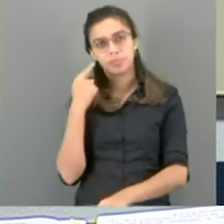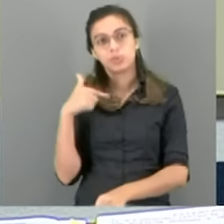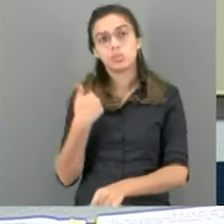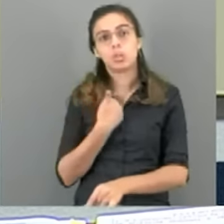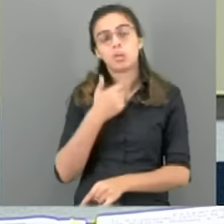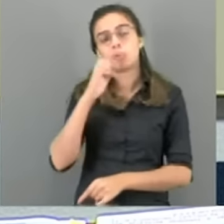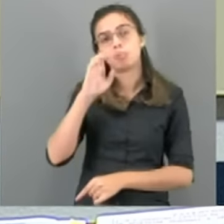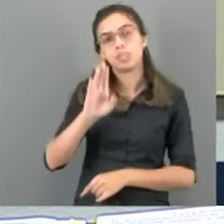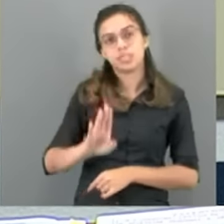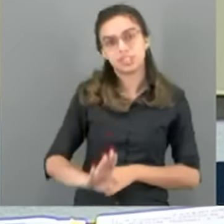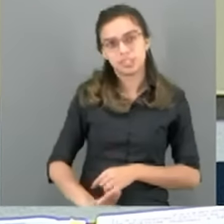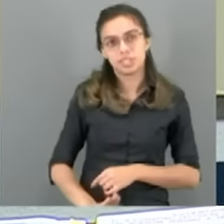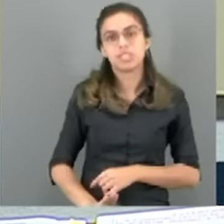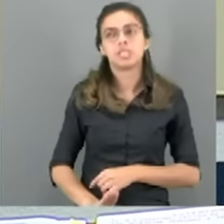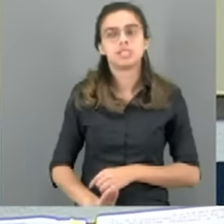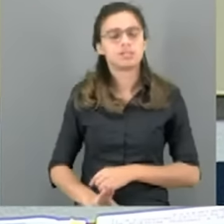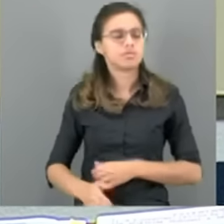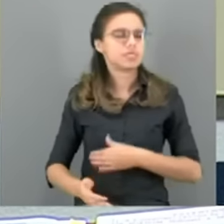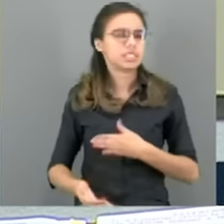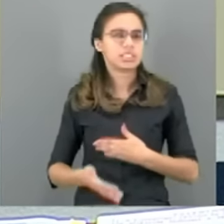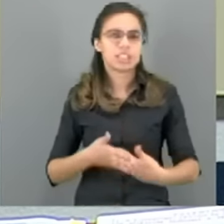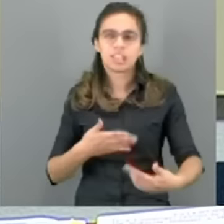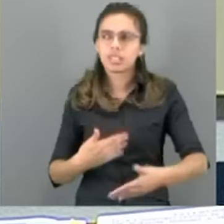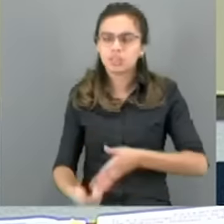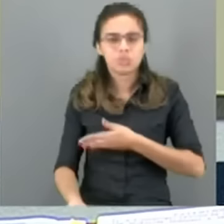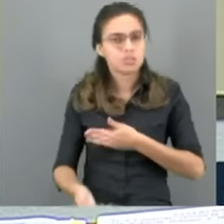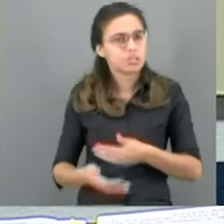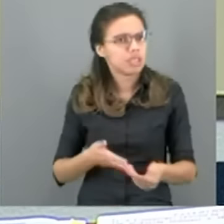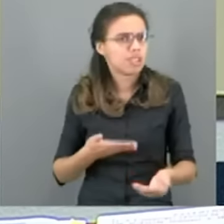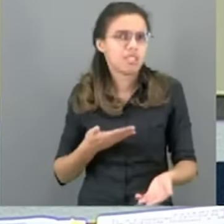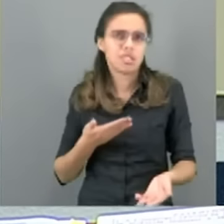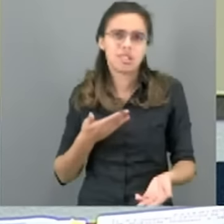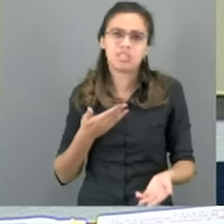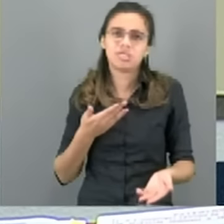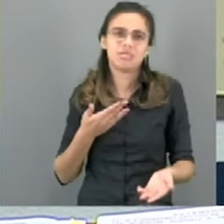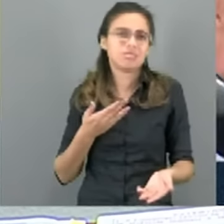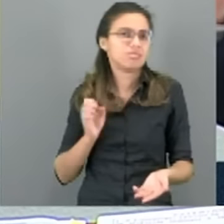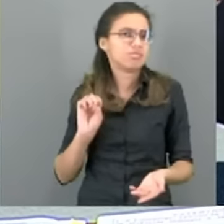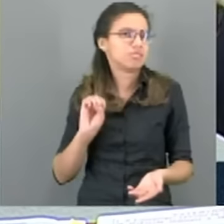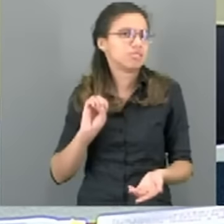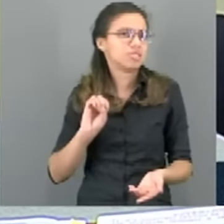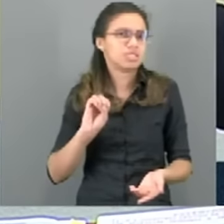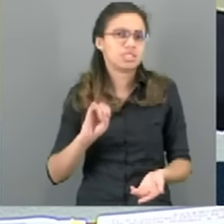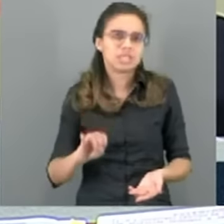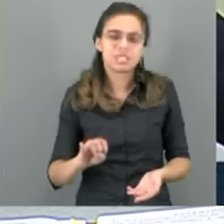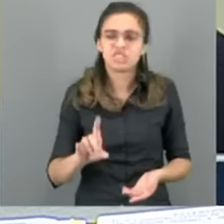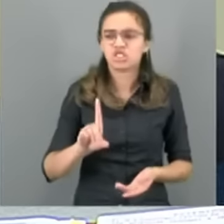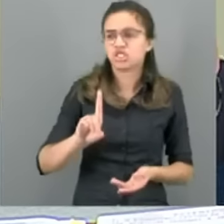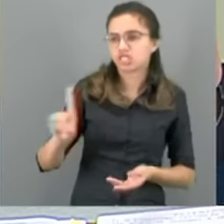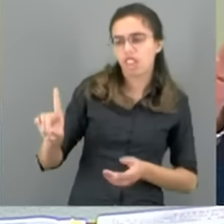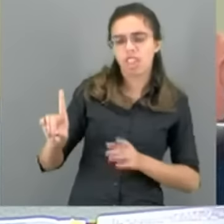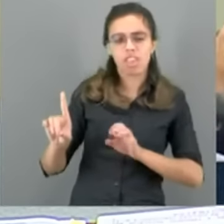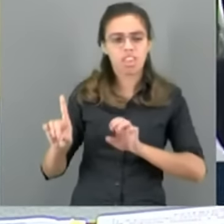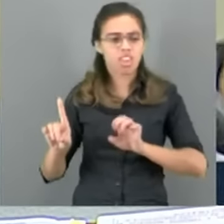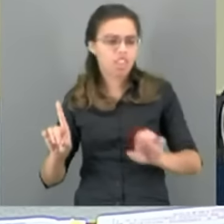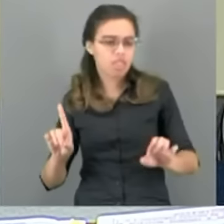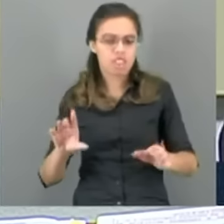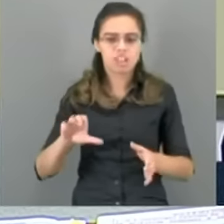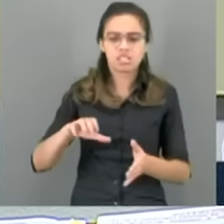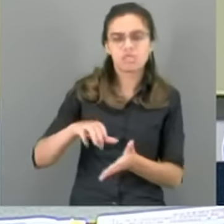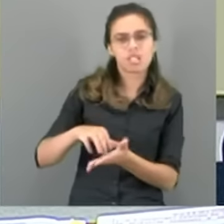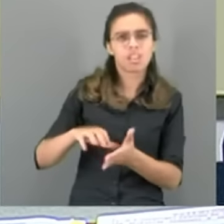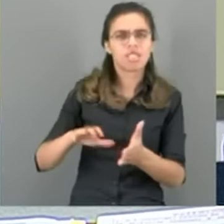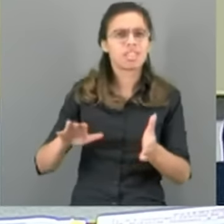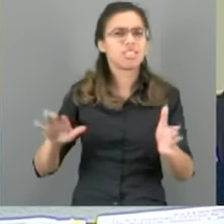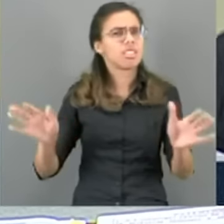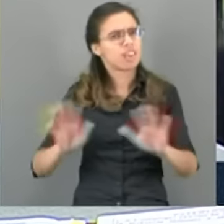brasileiros, independente de ser direita, esquerda, centro, é o Brasil.